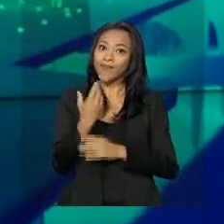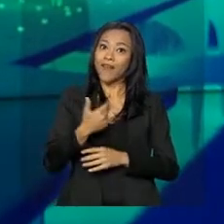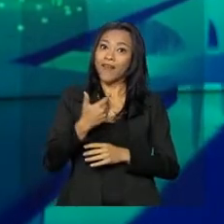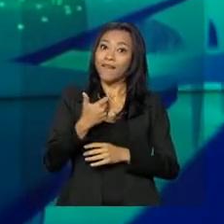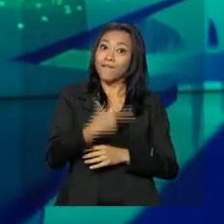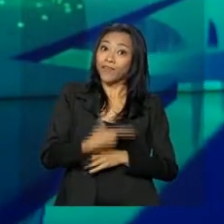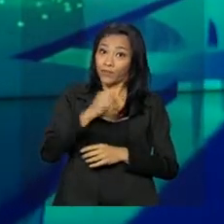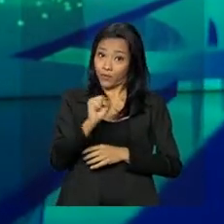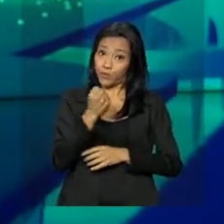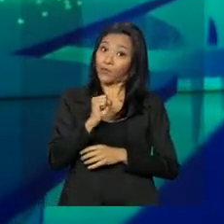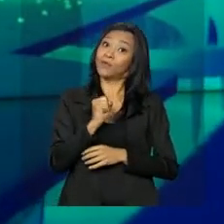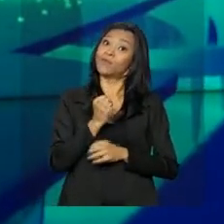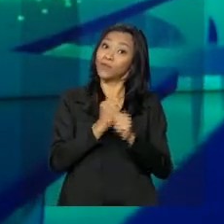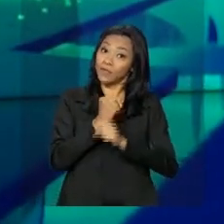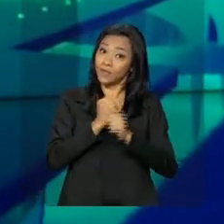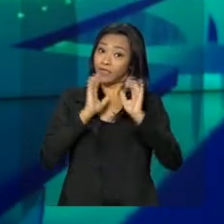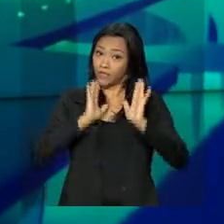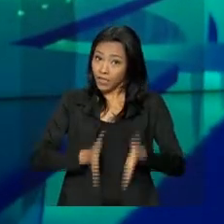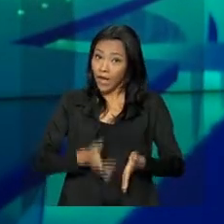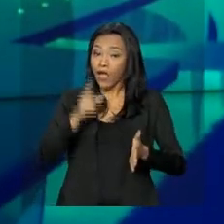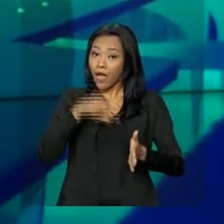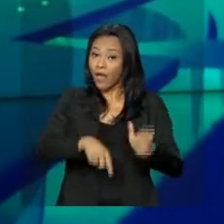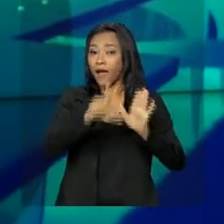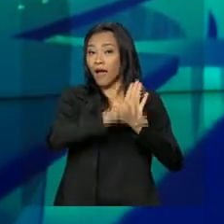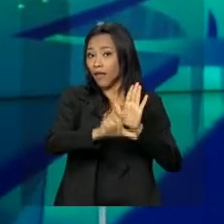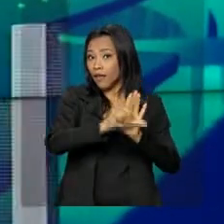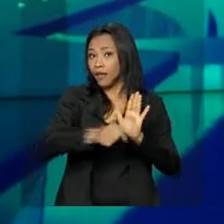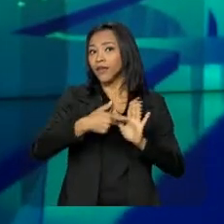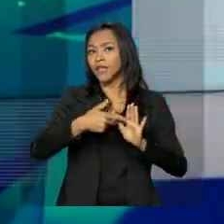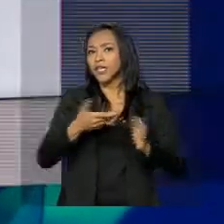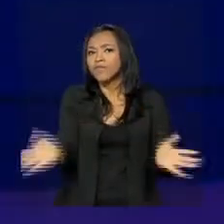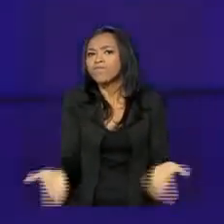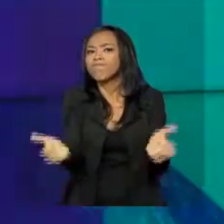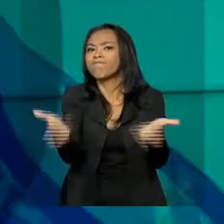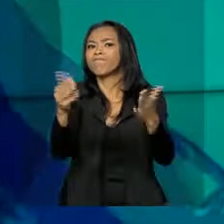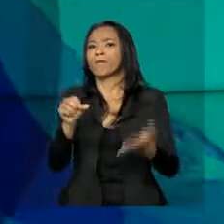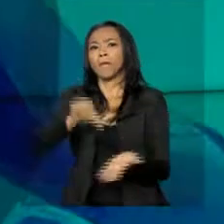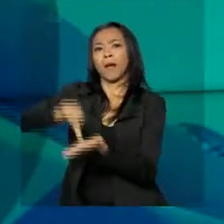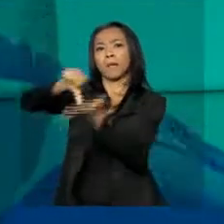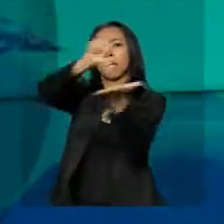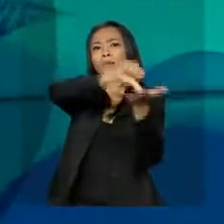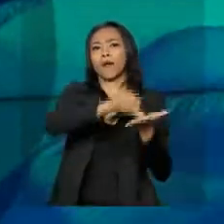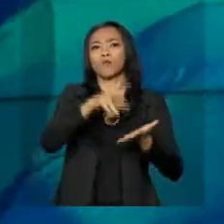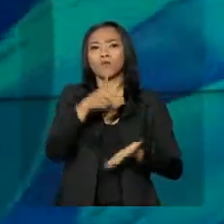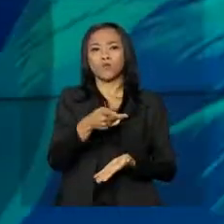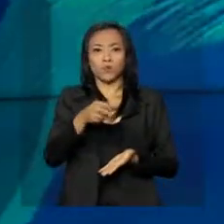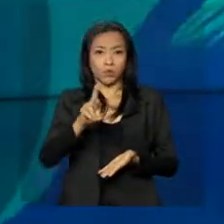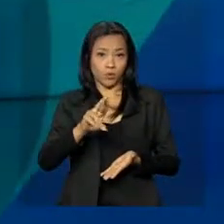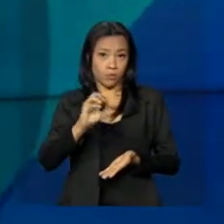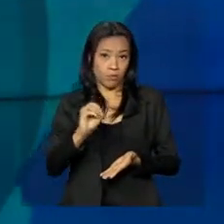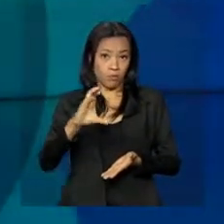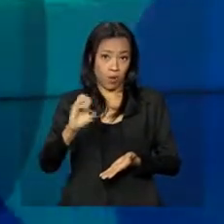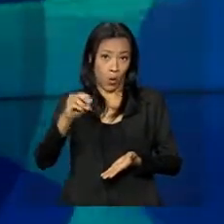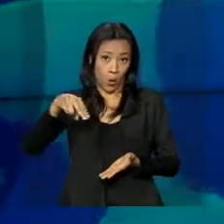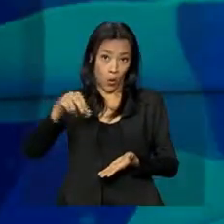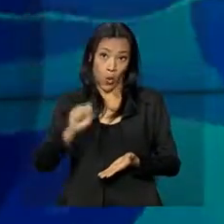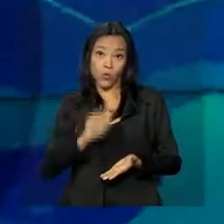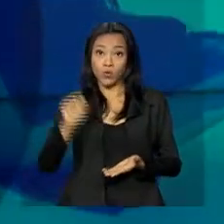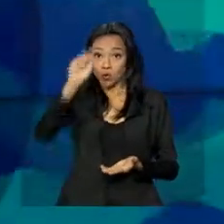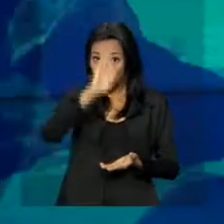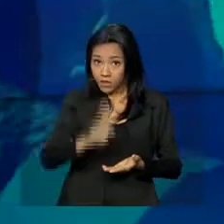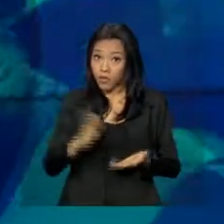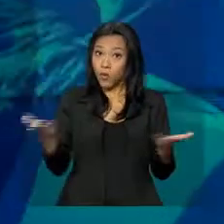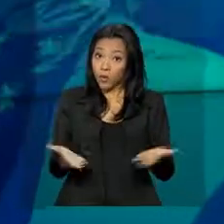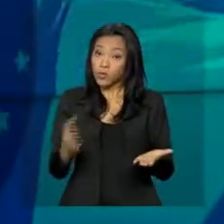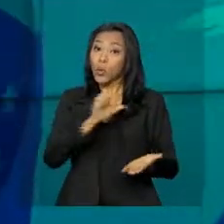essa a legislação que permitiu o avanço da atuação dos PROCONs, os órgãos de proteção e defesa do consumidor. Atualmente, são mais de